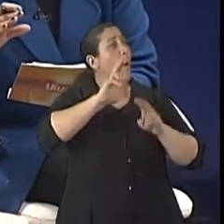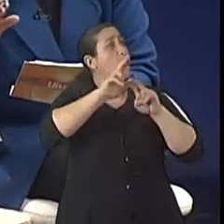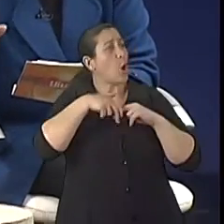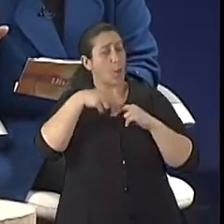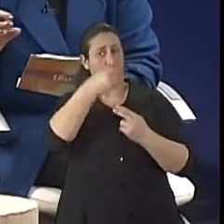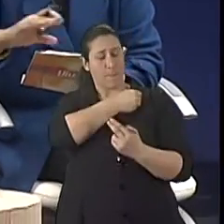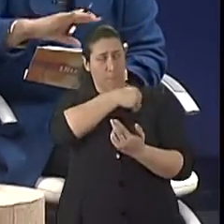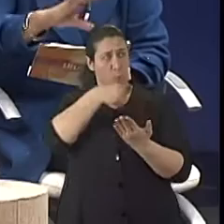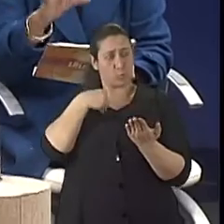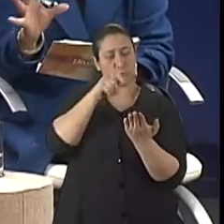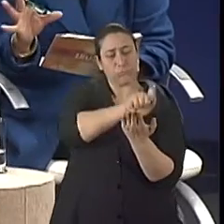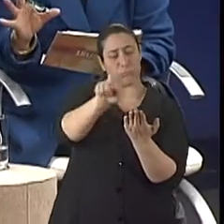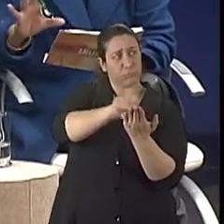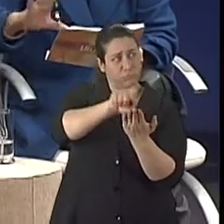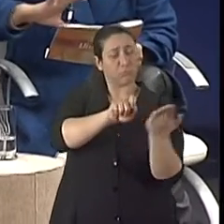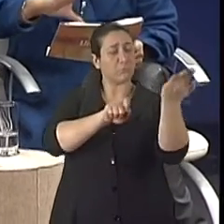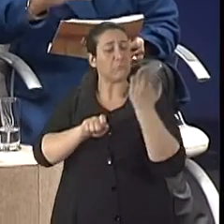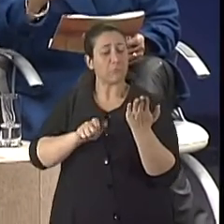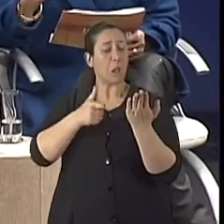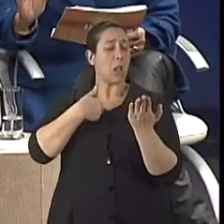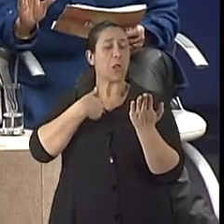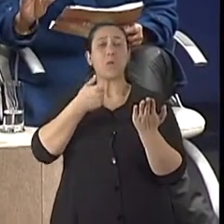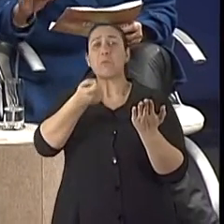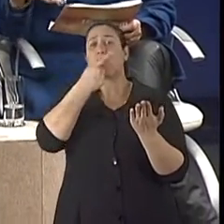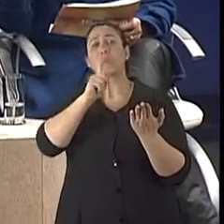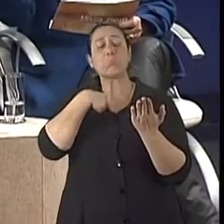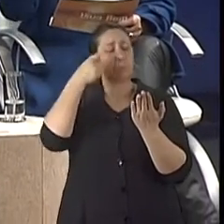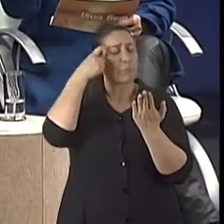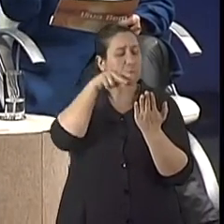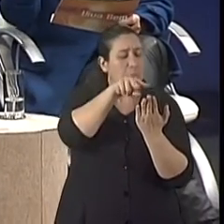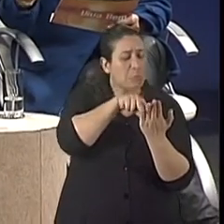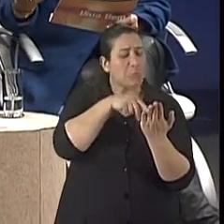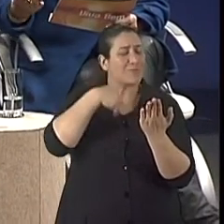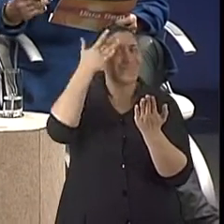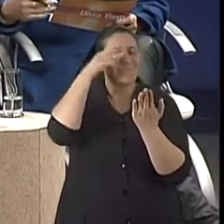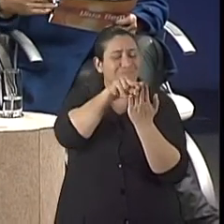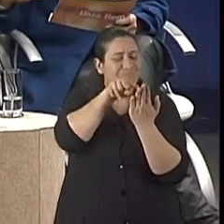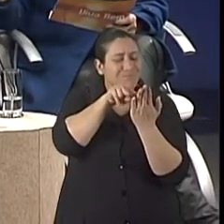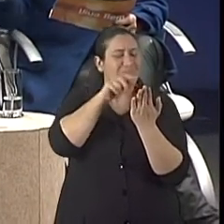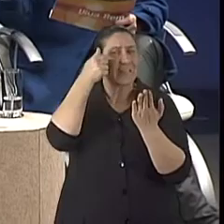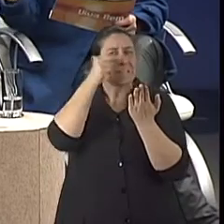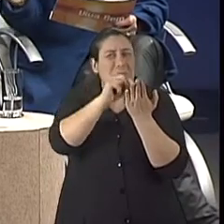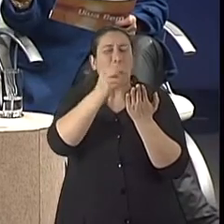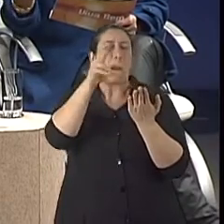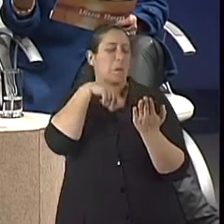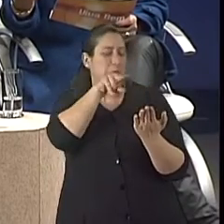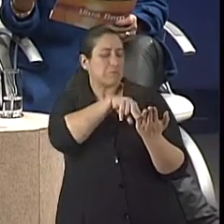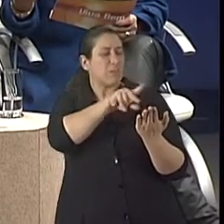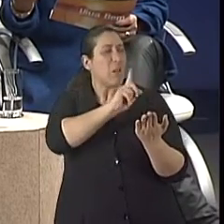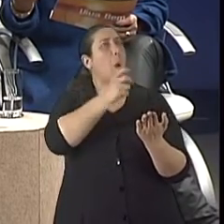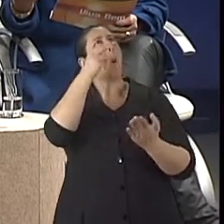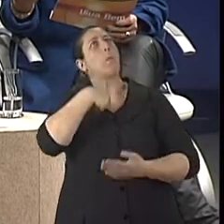prescrição. Por N razões. Ou porque não enxerga bem, ou porque esqueceu, que tomou e toma de novo. Isso acontece